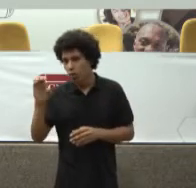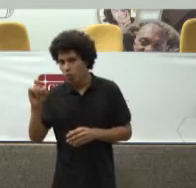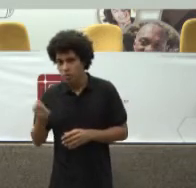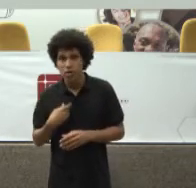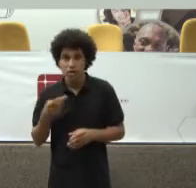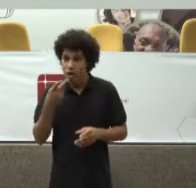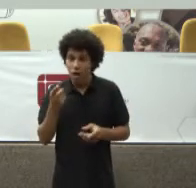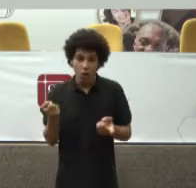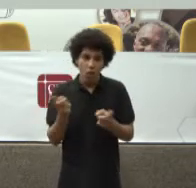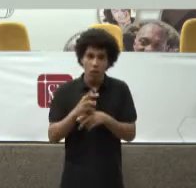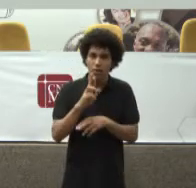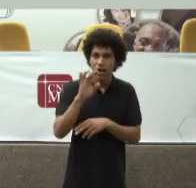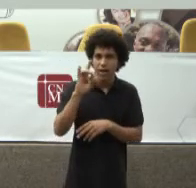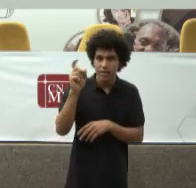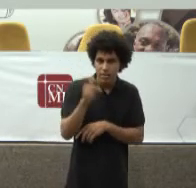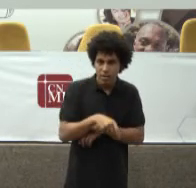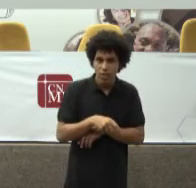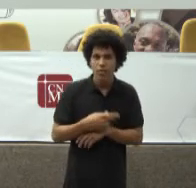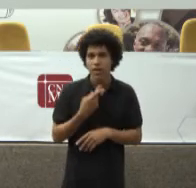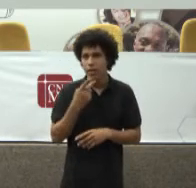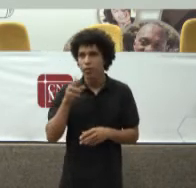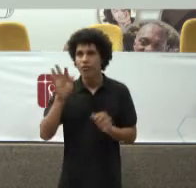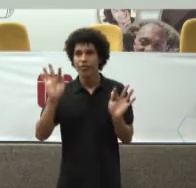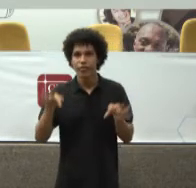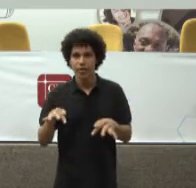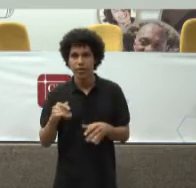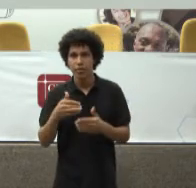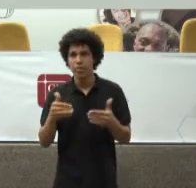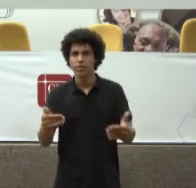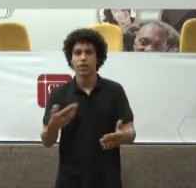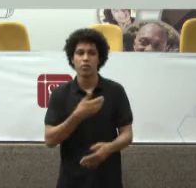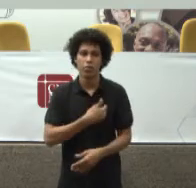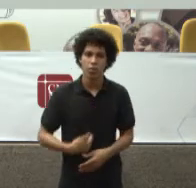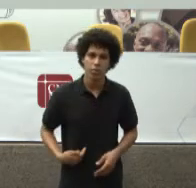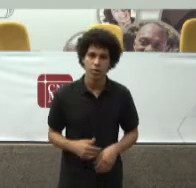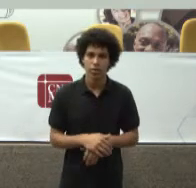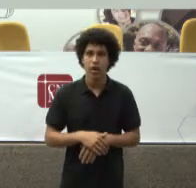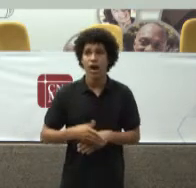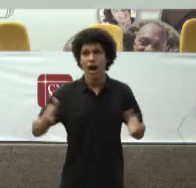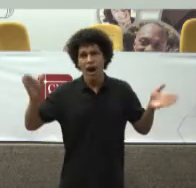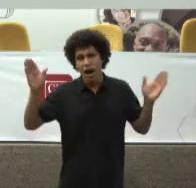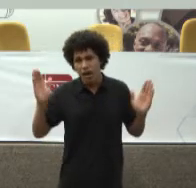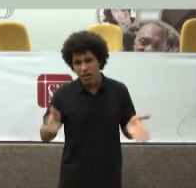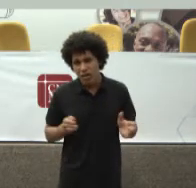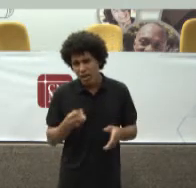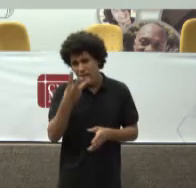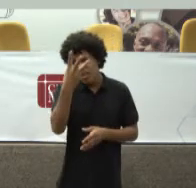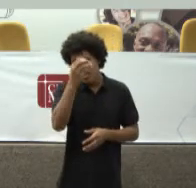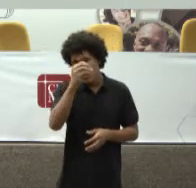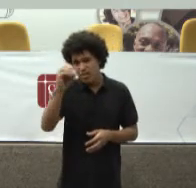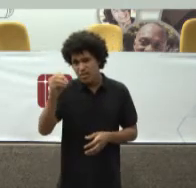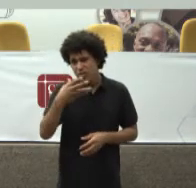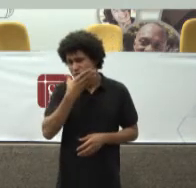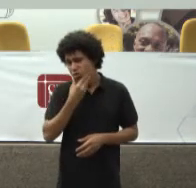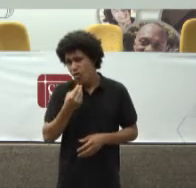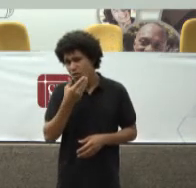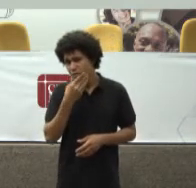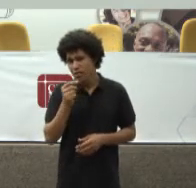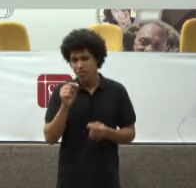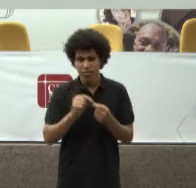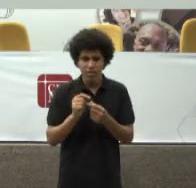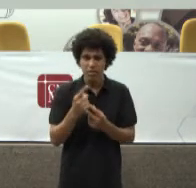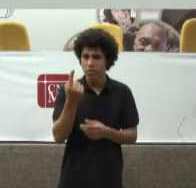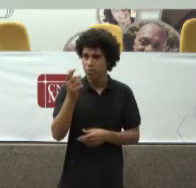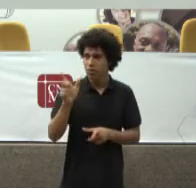contra razão E por fim Fala o Ministério Público Isso é Lá são 300 homens Os mais capacitados Fazendo esse tipo De